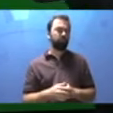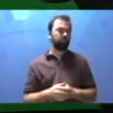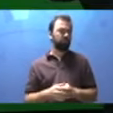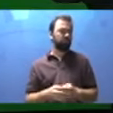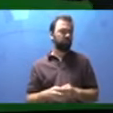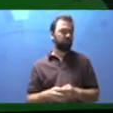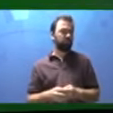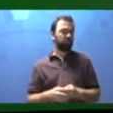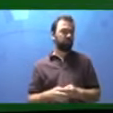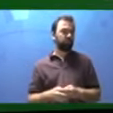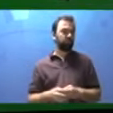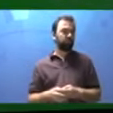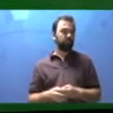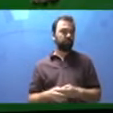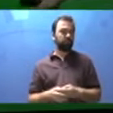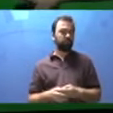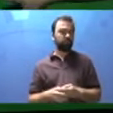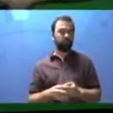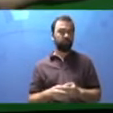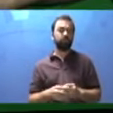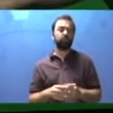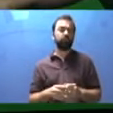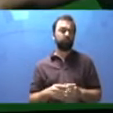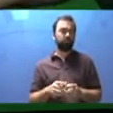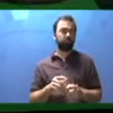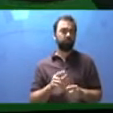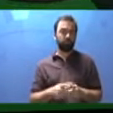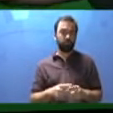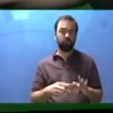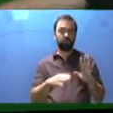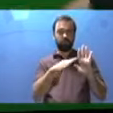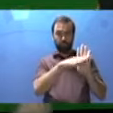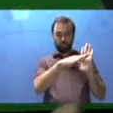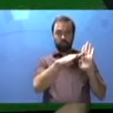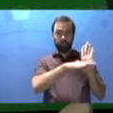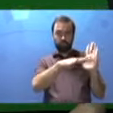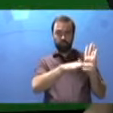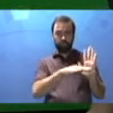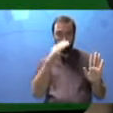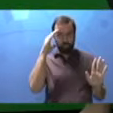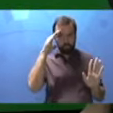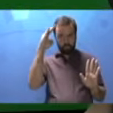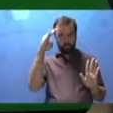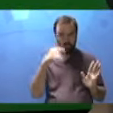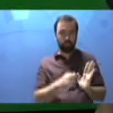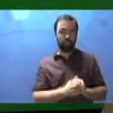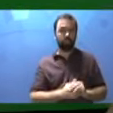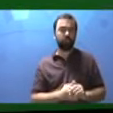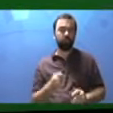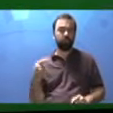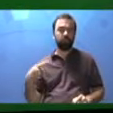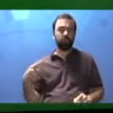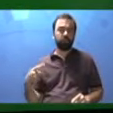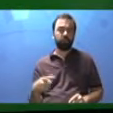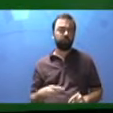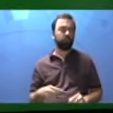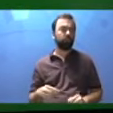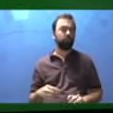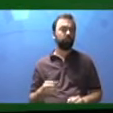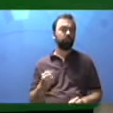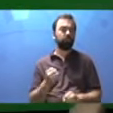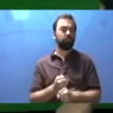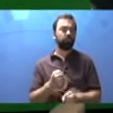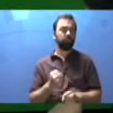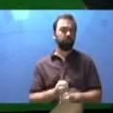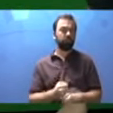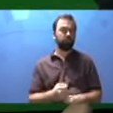lugar? Não. Né? Por isso, siga os passos indicados. Um, para construir